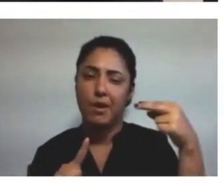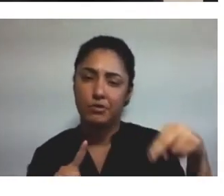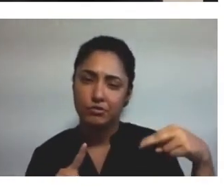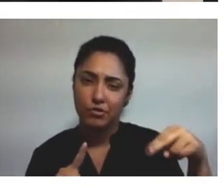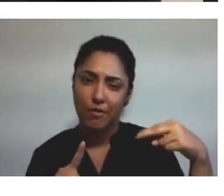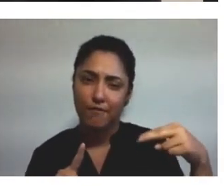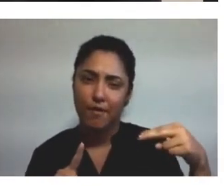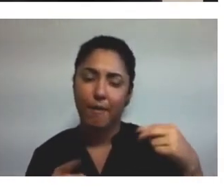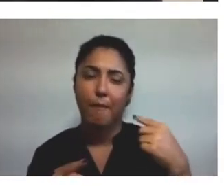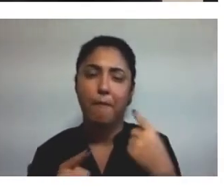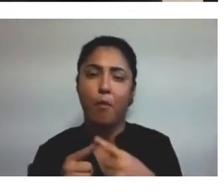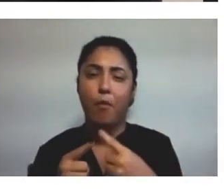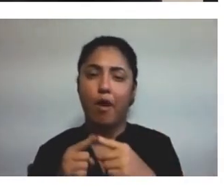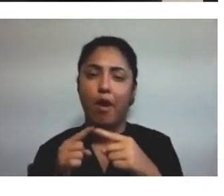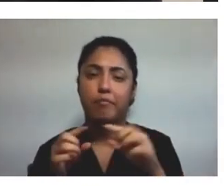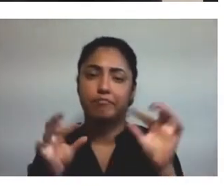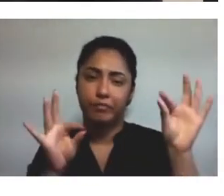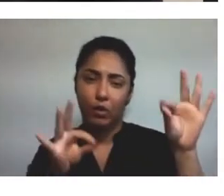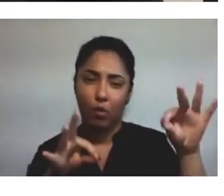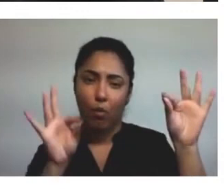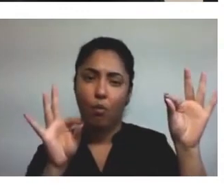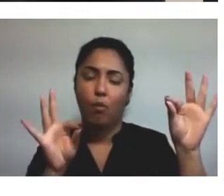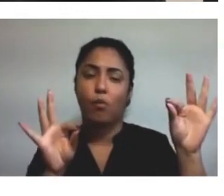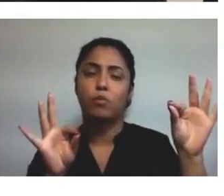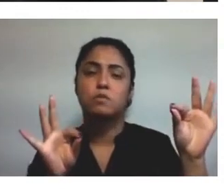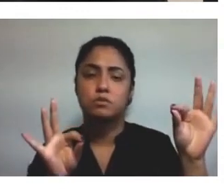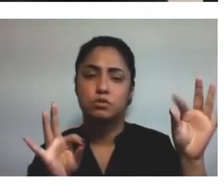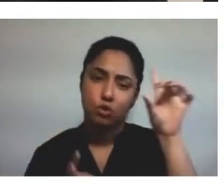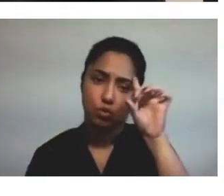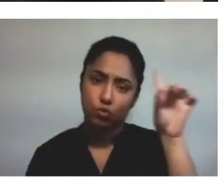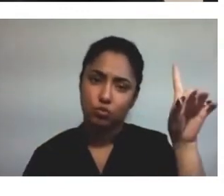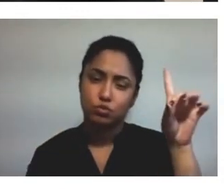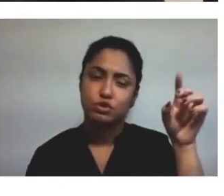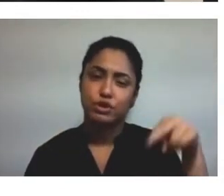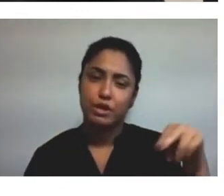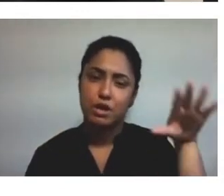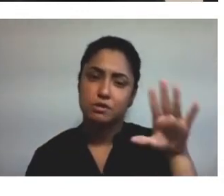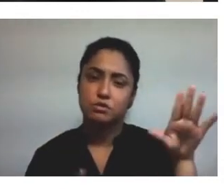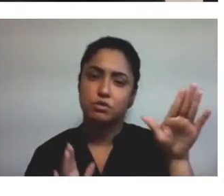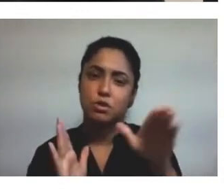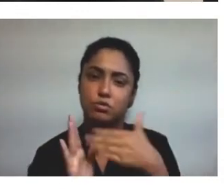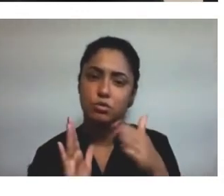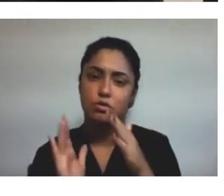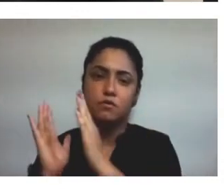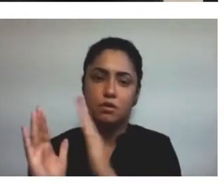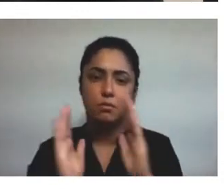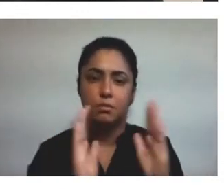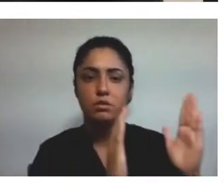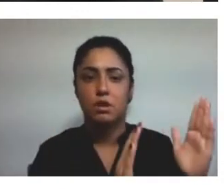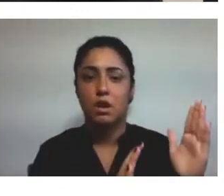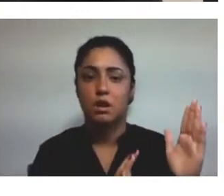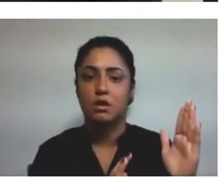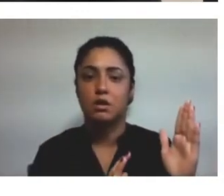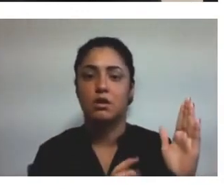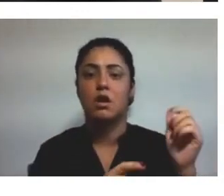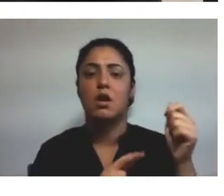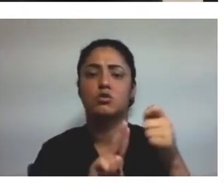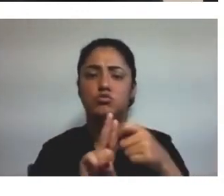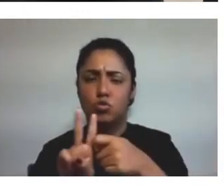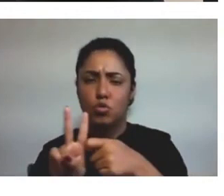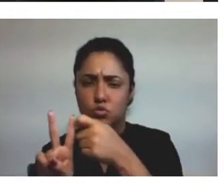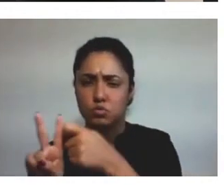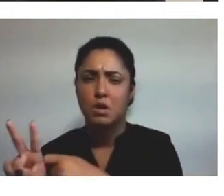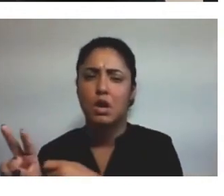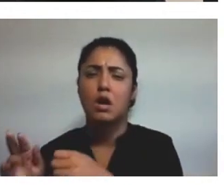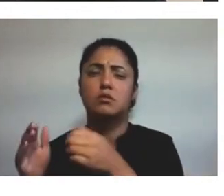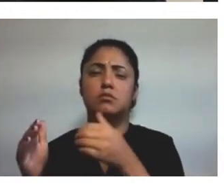meio que coincidiu com o dia da Nacional do Livro e da Biblioteca. Ao longo de quase dois meses de campanha, foram arrecadados